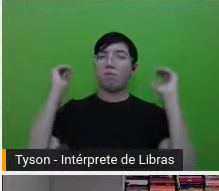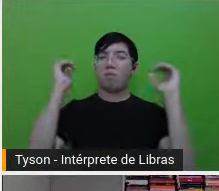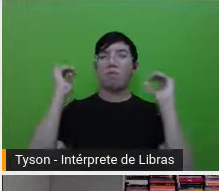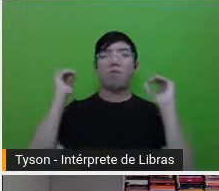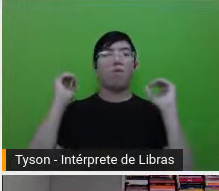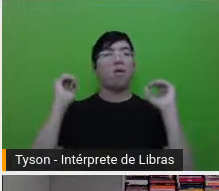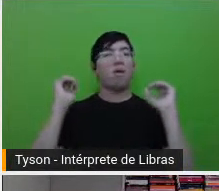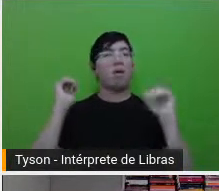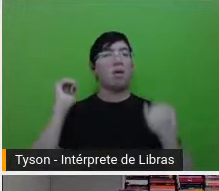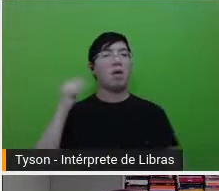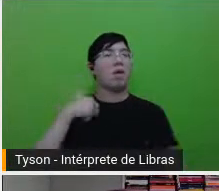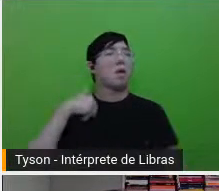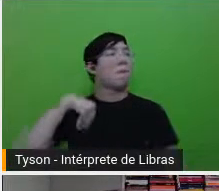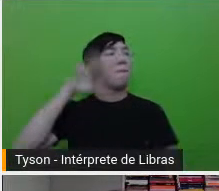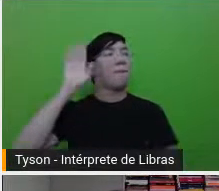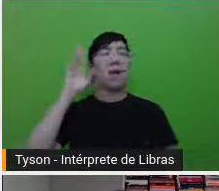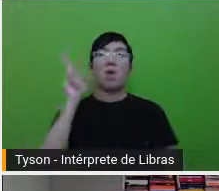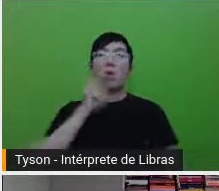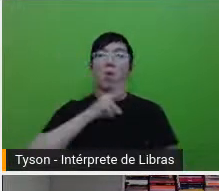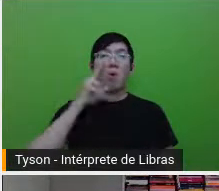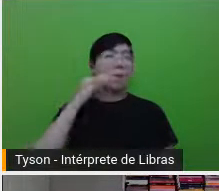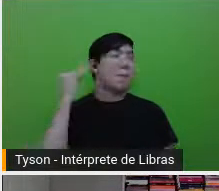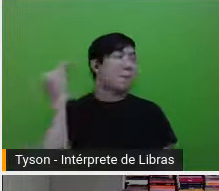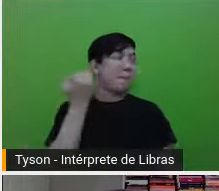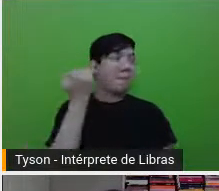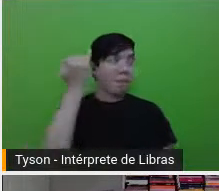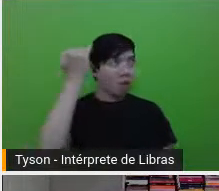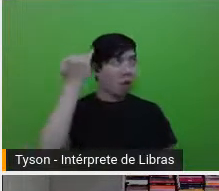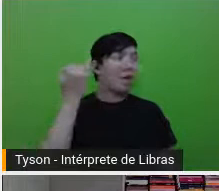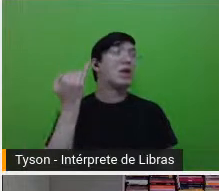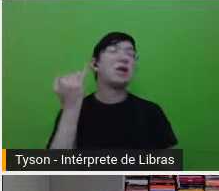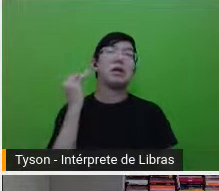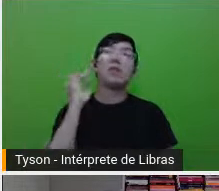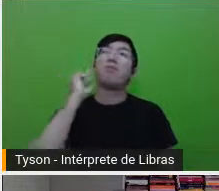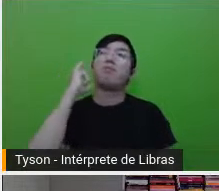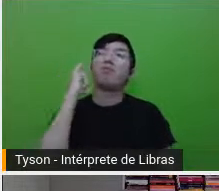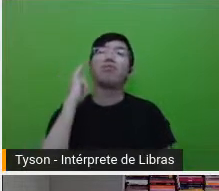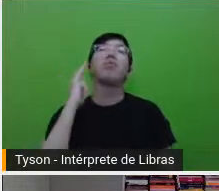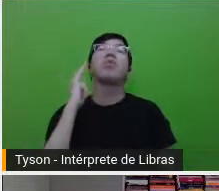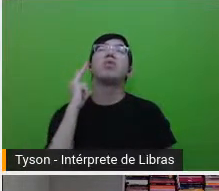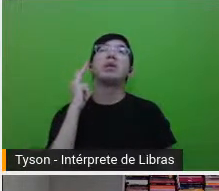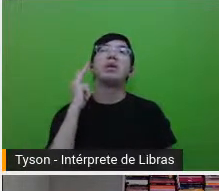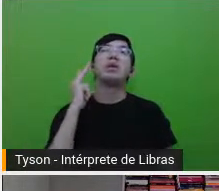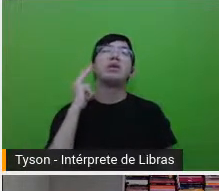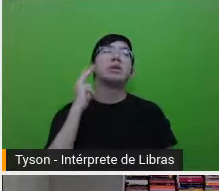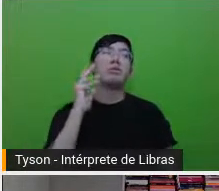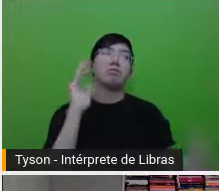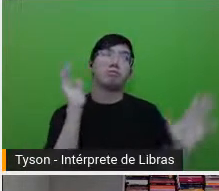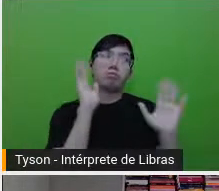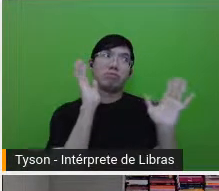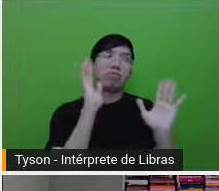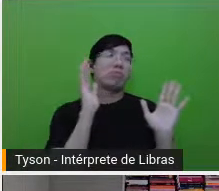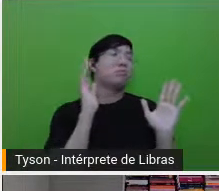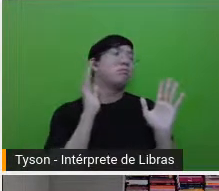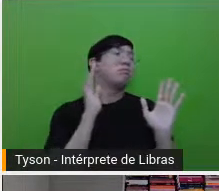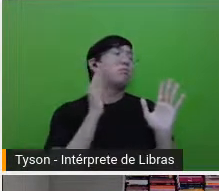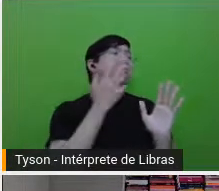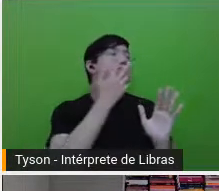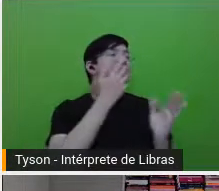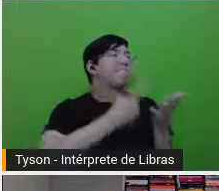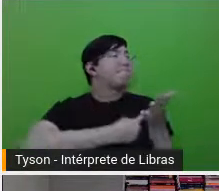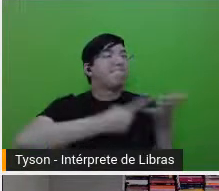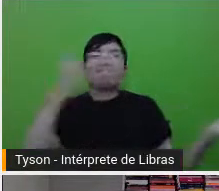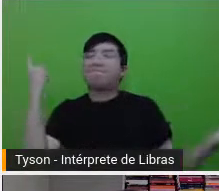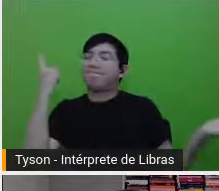que para ele é mais urgente, o acordo se desfaz. Ela tem que ceder e o acordo se desfaz. Então é